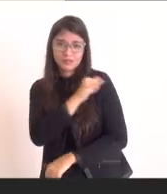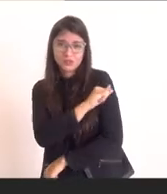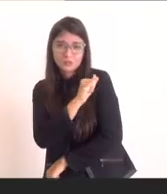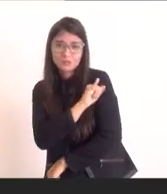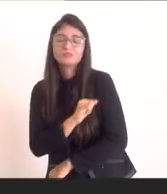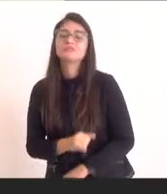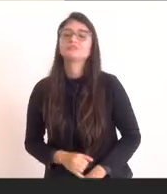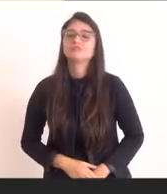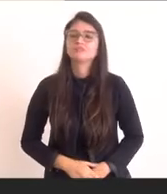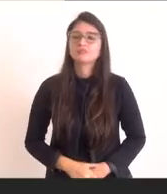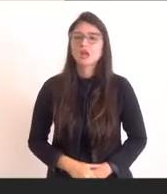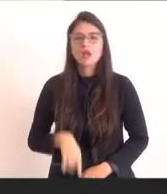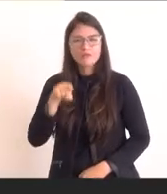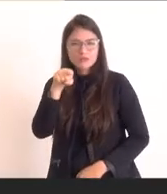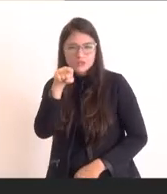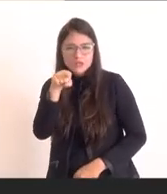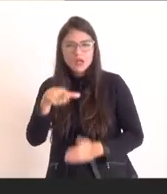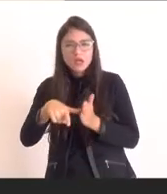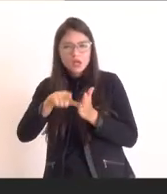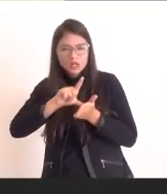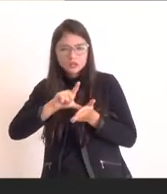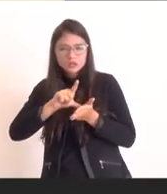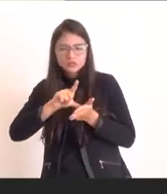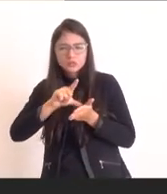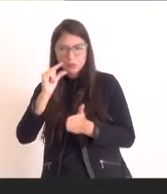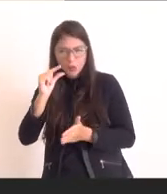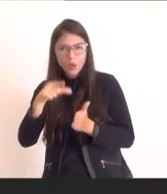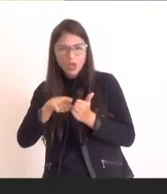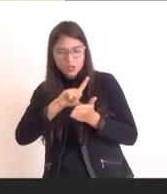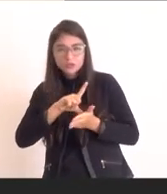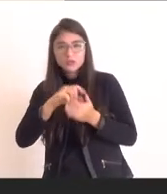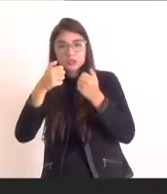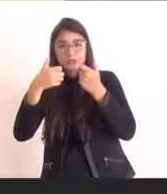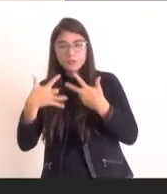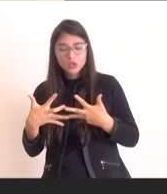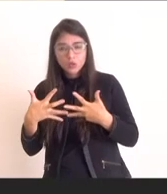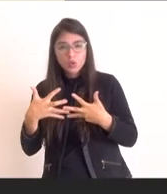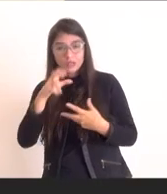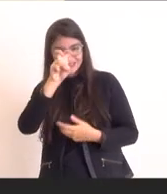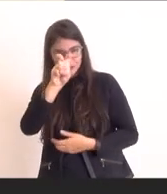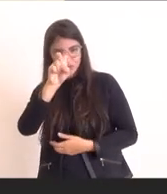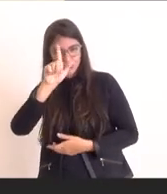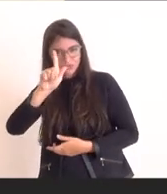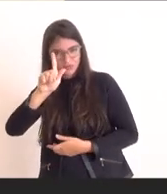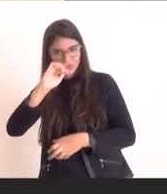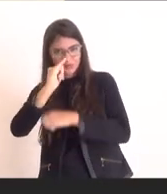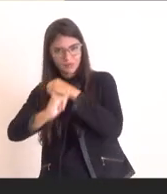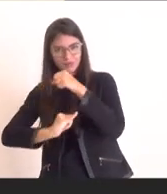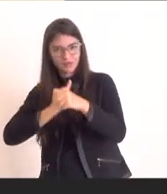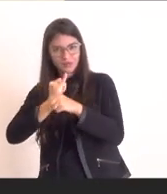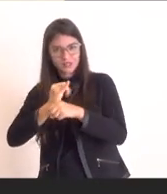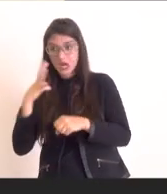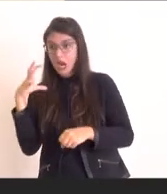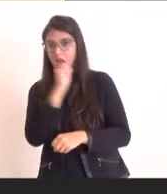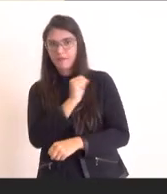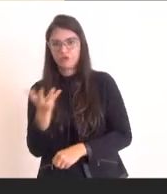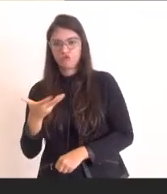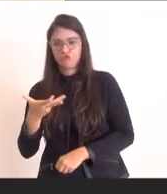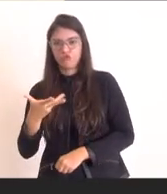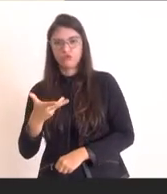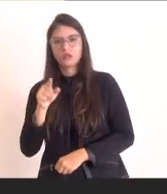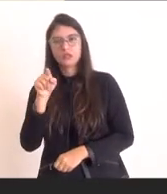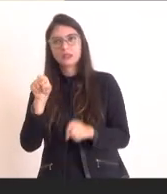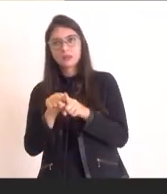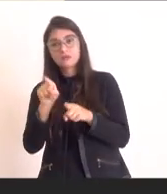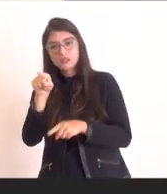Você havia comentado há pouco sobre a questão do 5G e você falou sobre as PPPs.